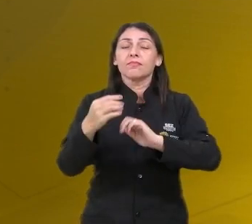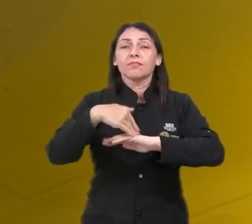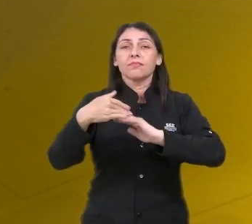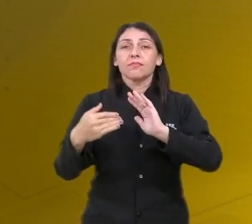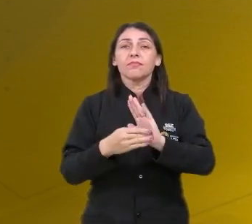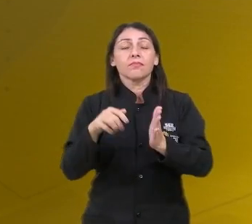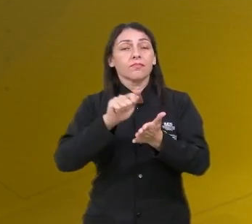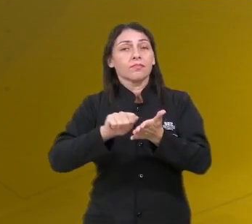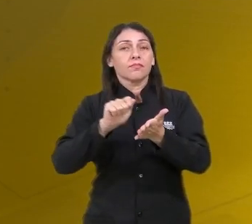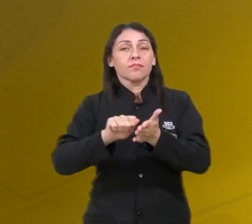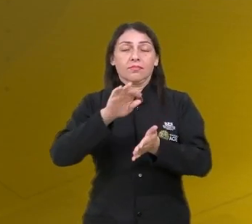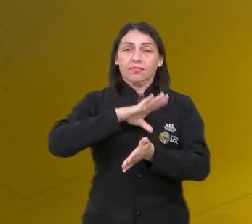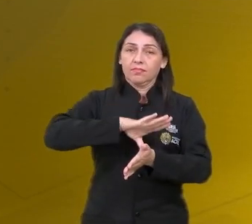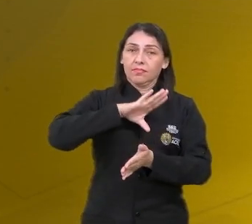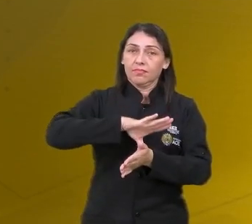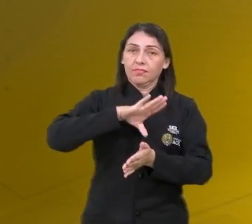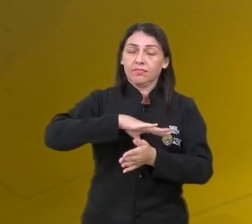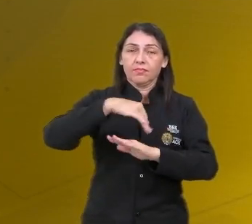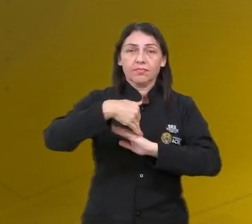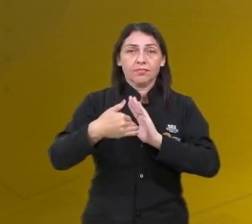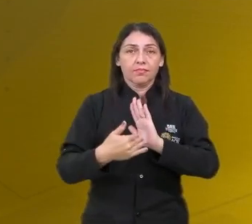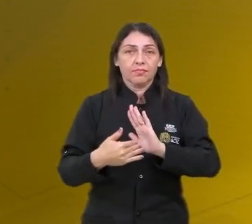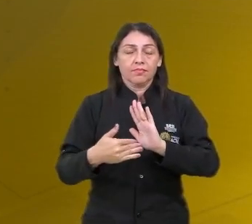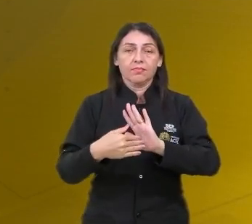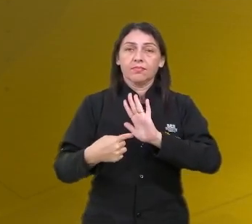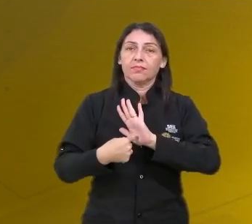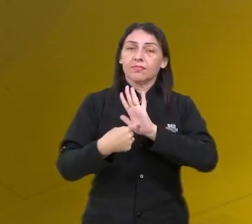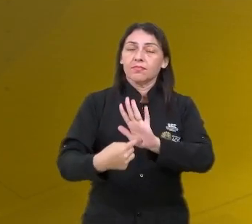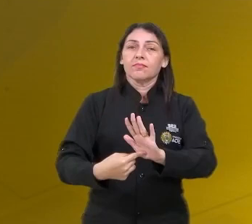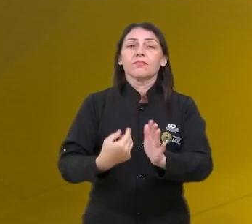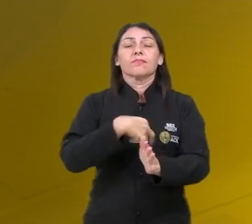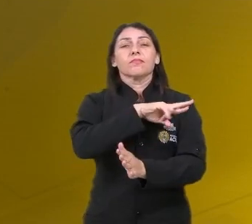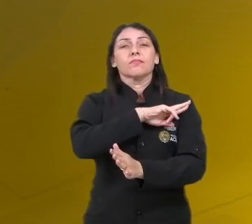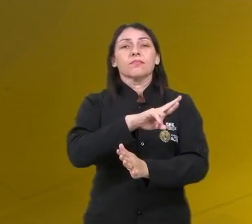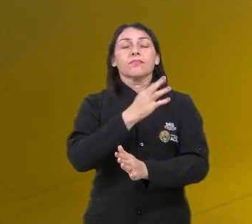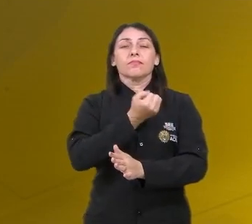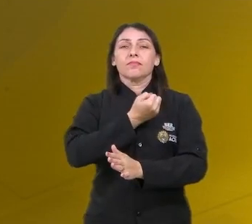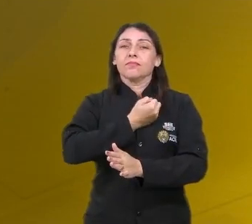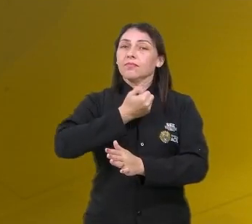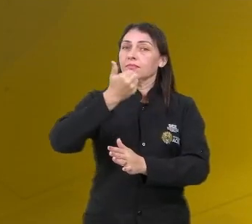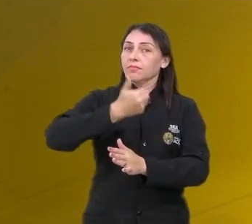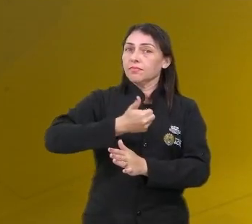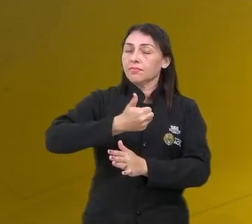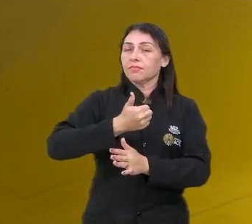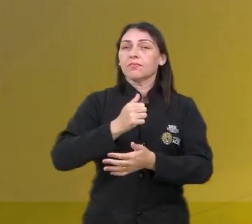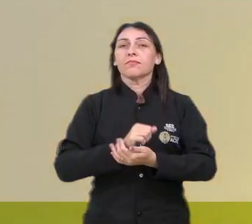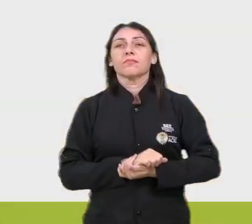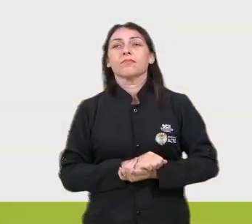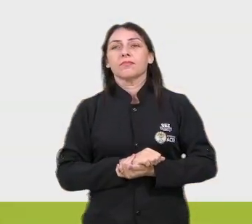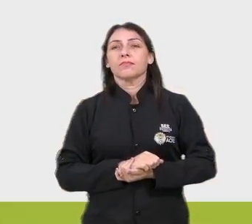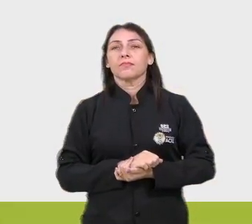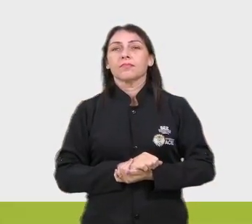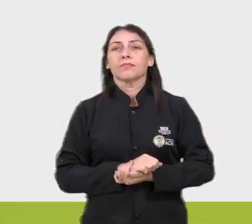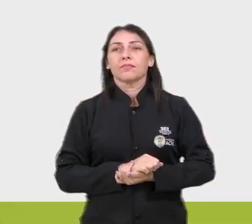ortográfica da língua portuguesa. Isso tudo é abordado na competência de número 1. Vamos lá.